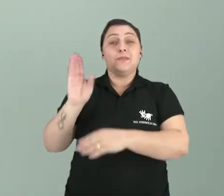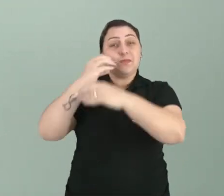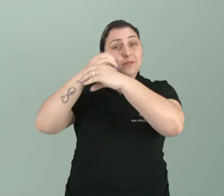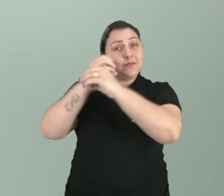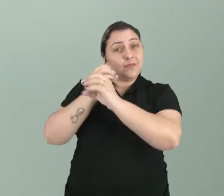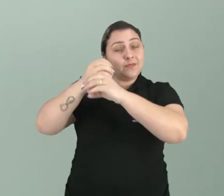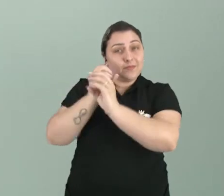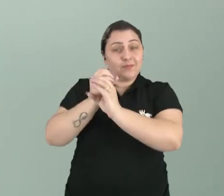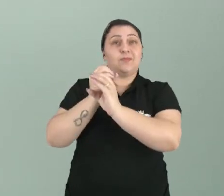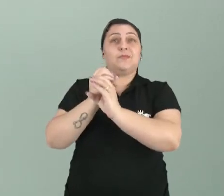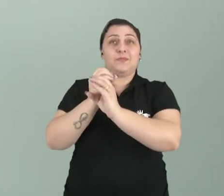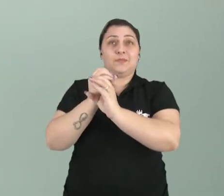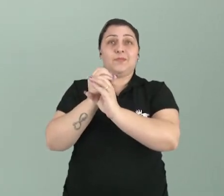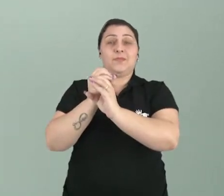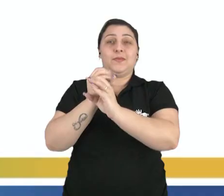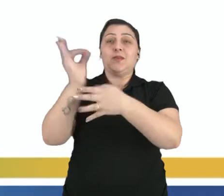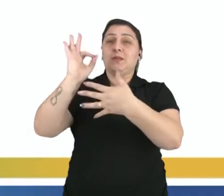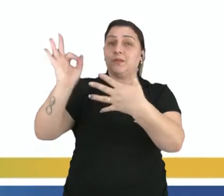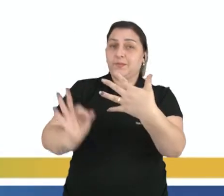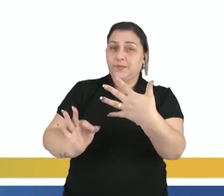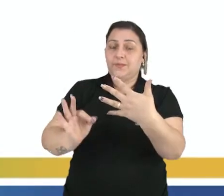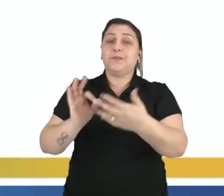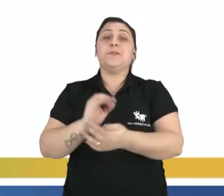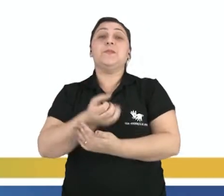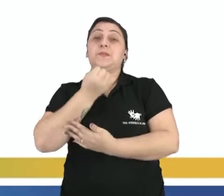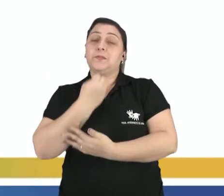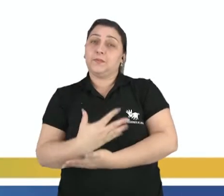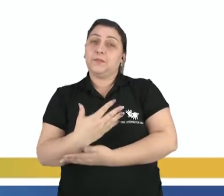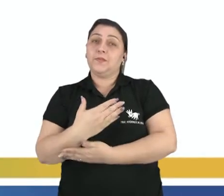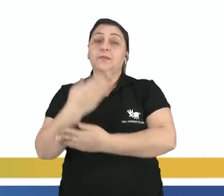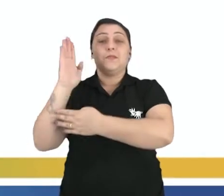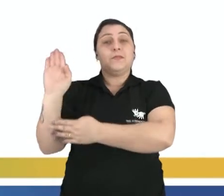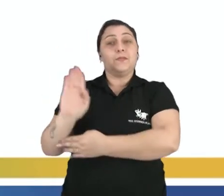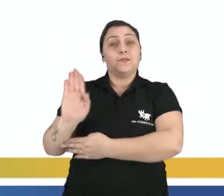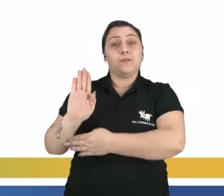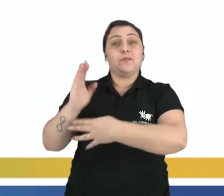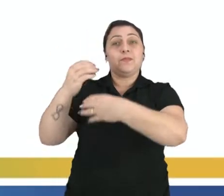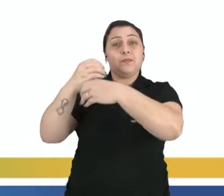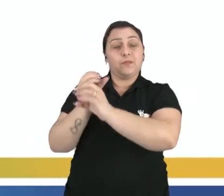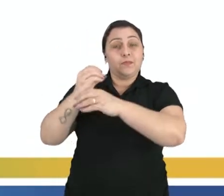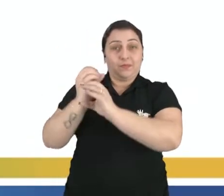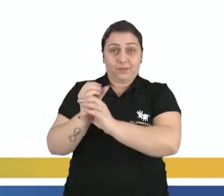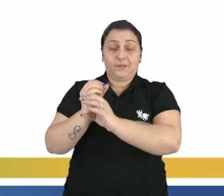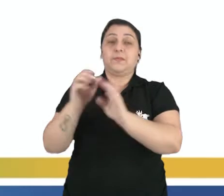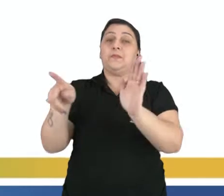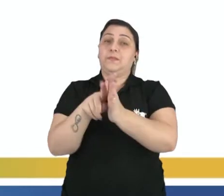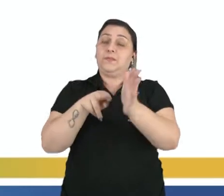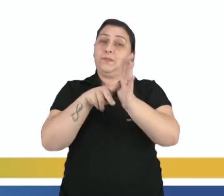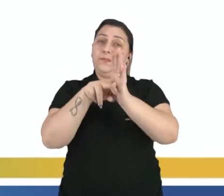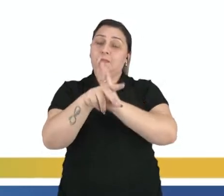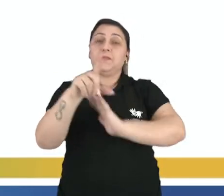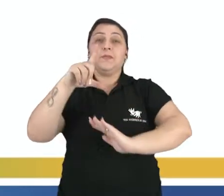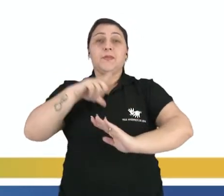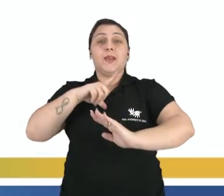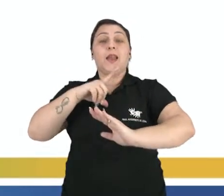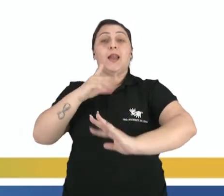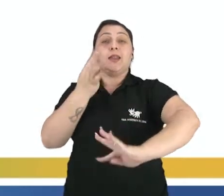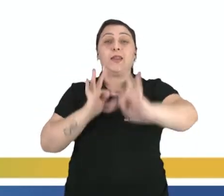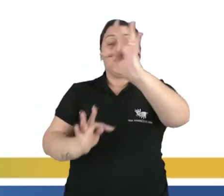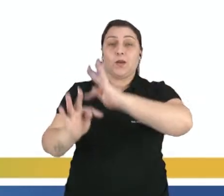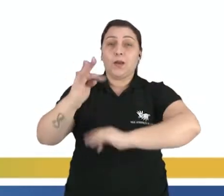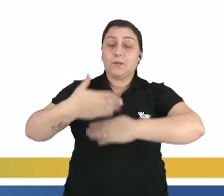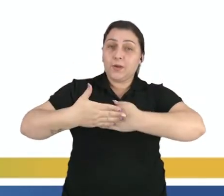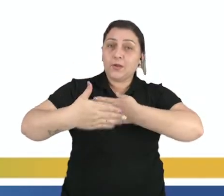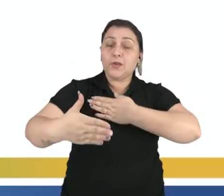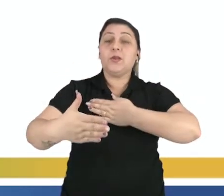biotecnologia e sua aplicabilidade. Bom, biotecnologia é o ramo da biologia que desenvolve tecnologias a